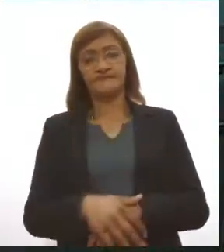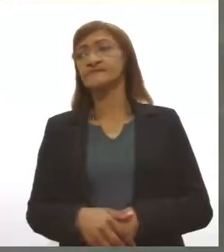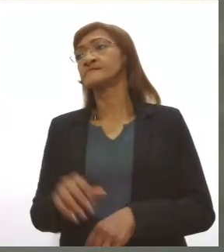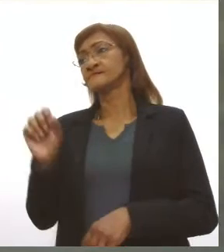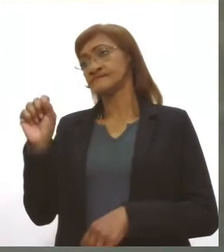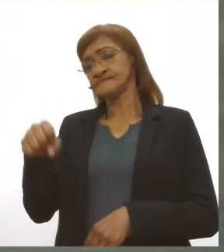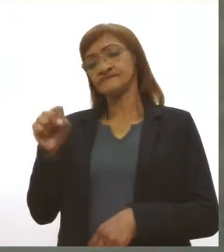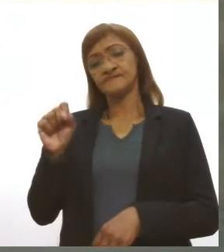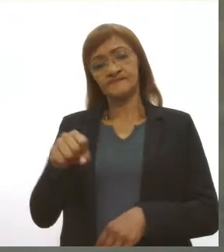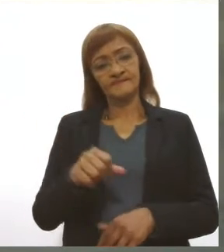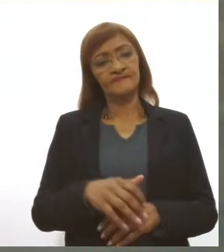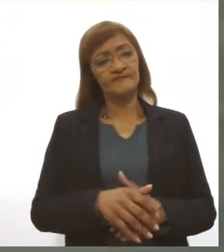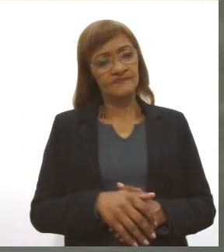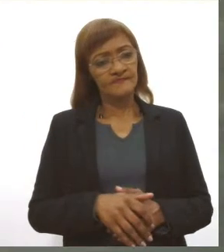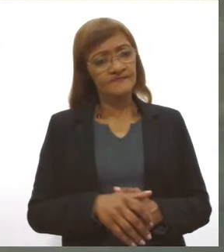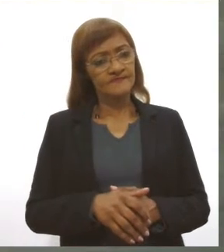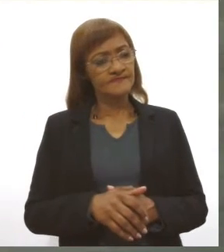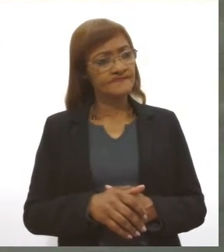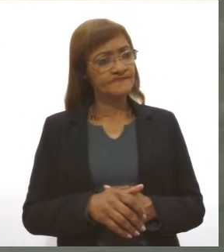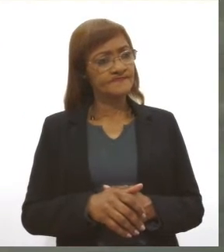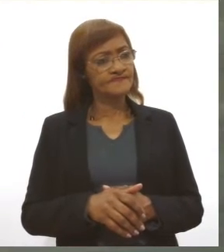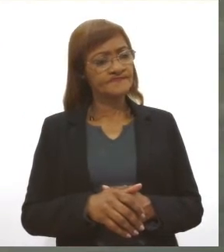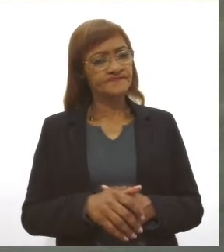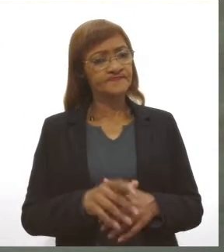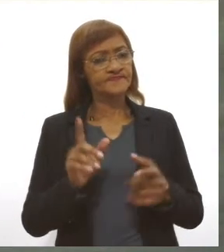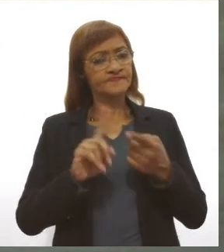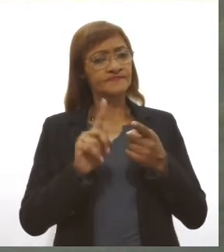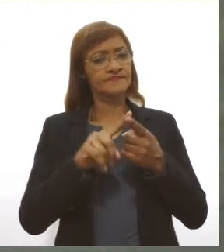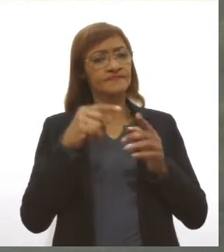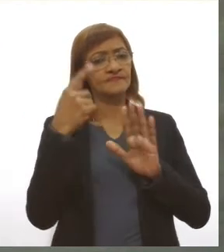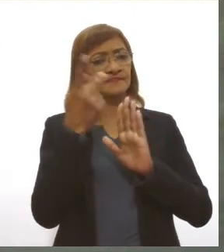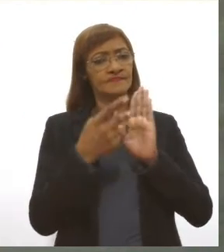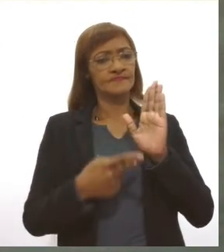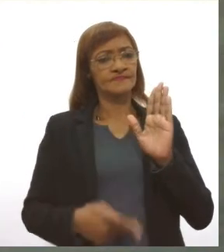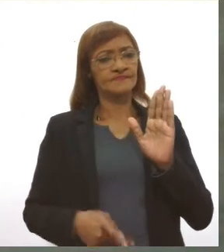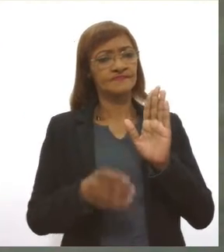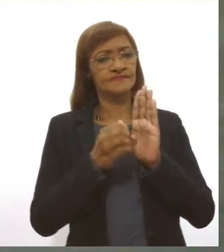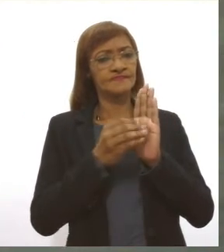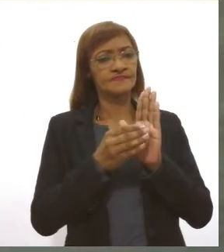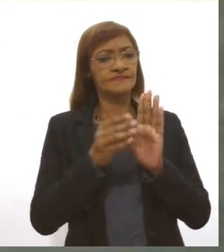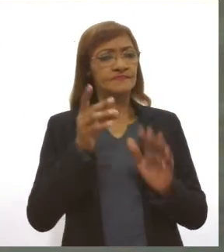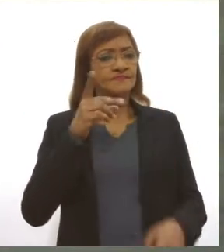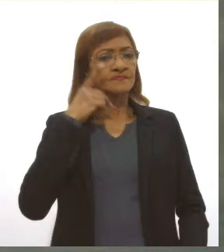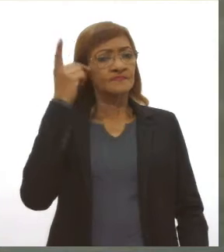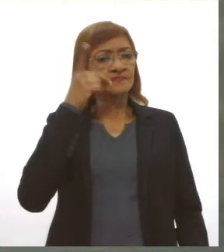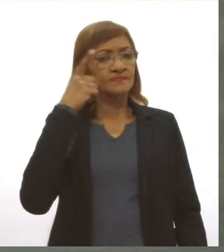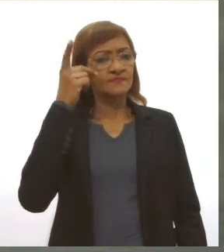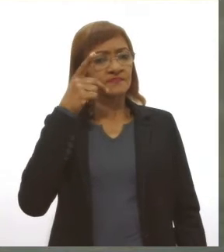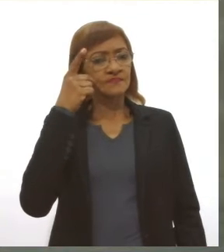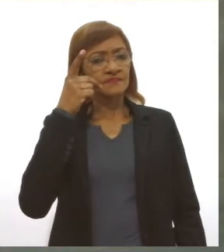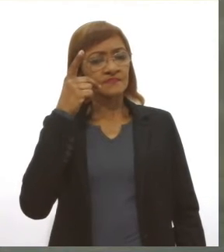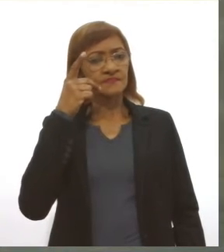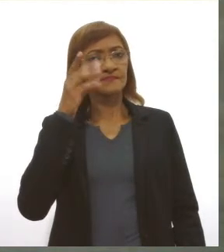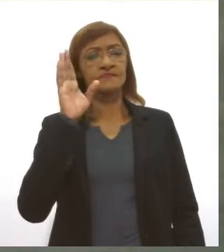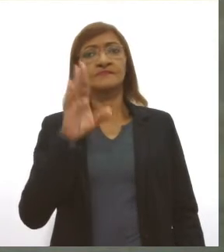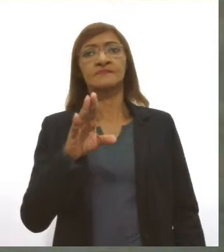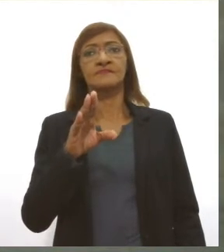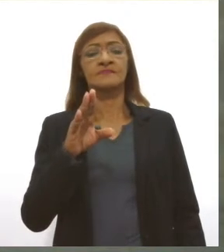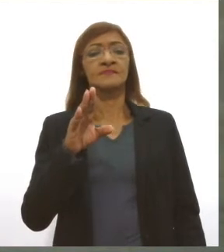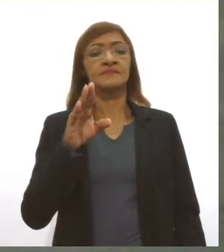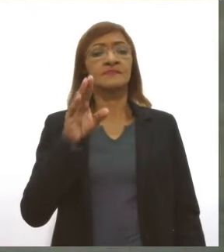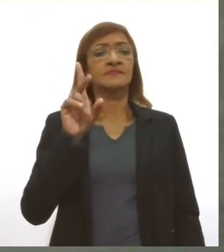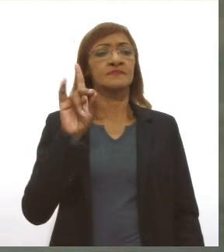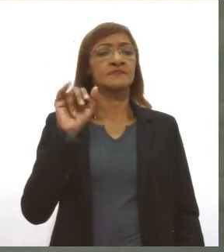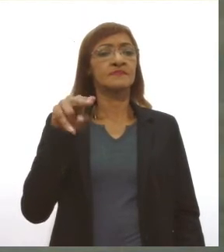Vamos aproveitando, vamos falar um pouquinho também sobre o projeto, uma indicação da deputada, que é da deputada Gina Almeida, que ela pretende